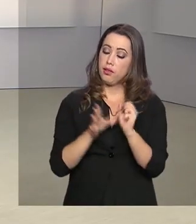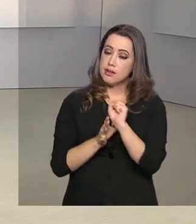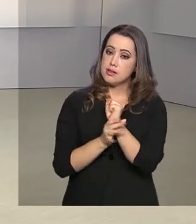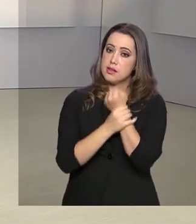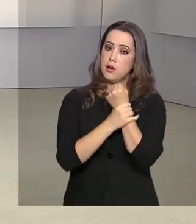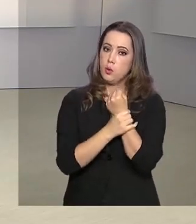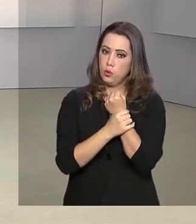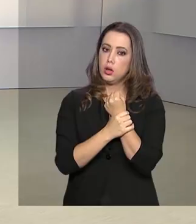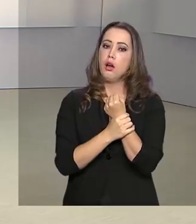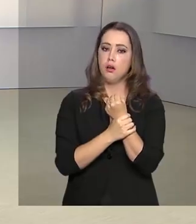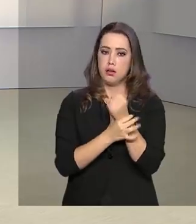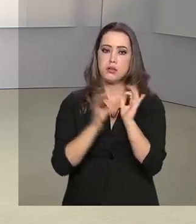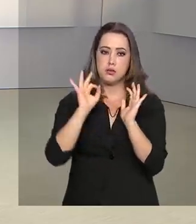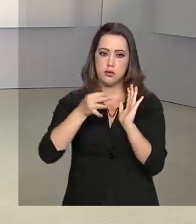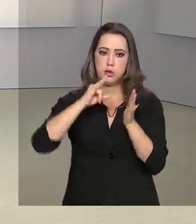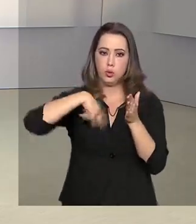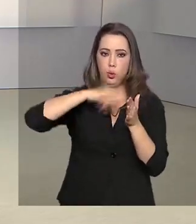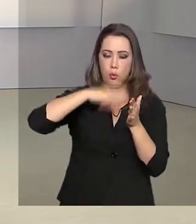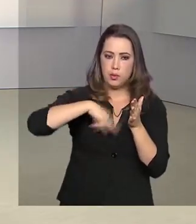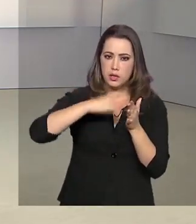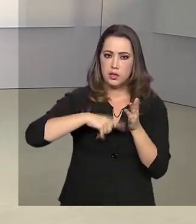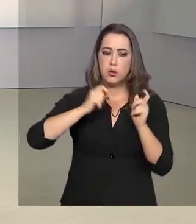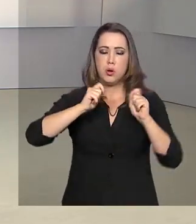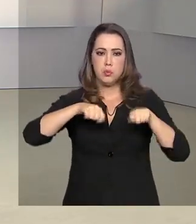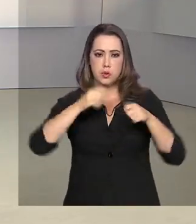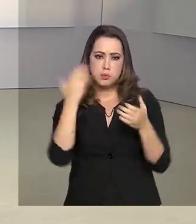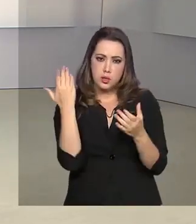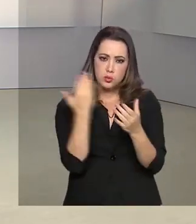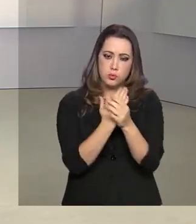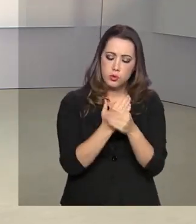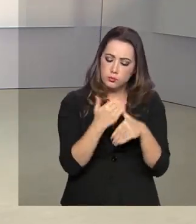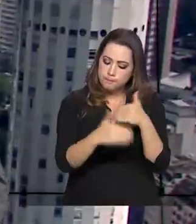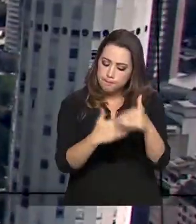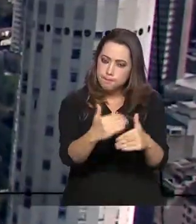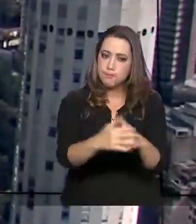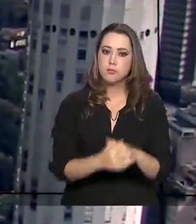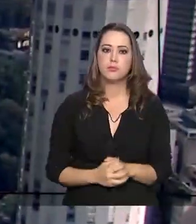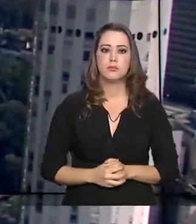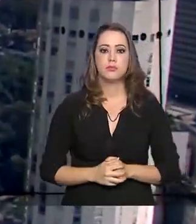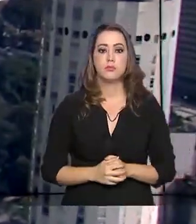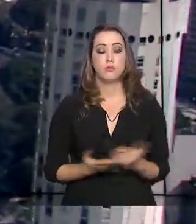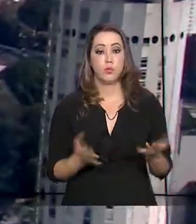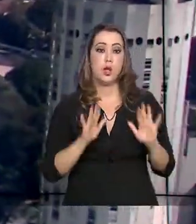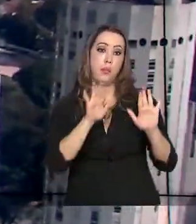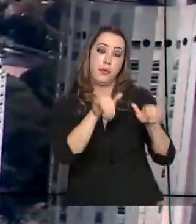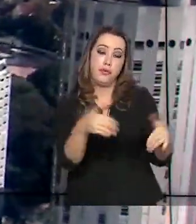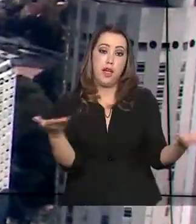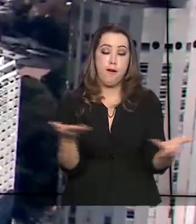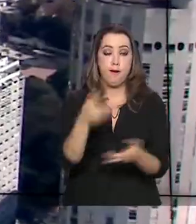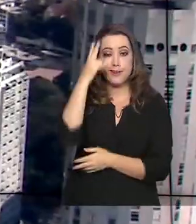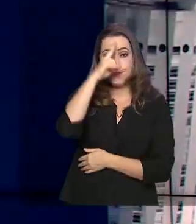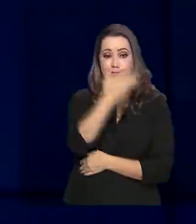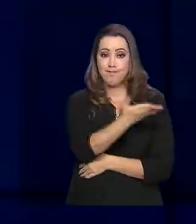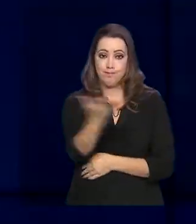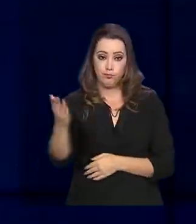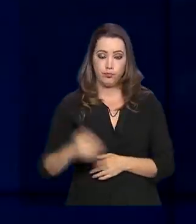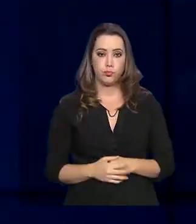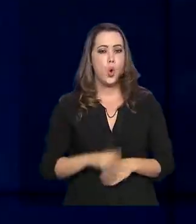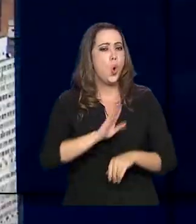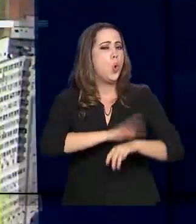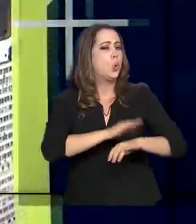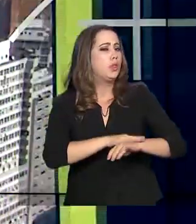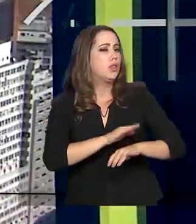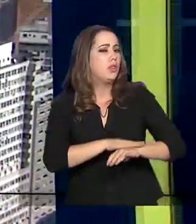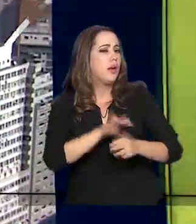segurança, a identificação e a rastreabilidade do processo. E para encerrar, um lembrete, o prazo para